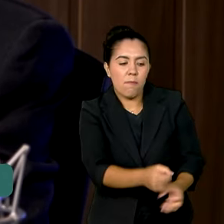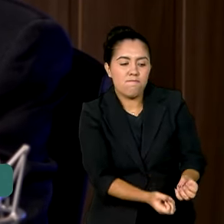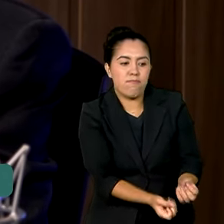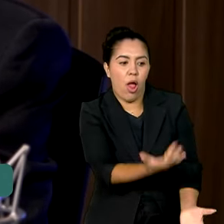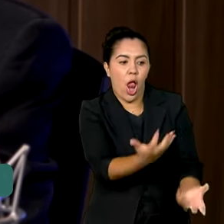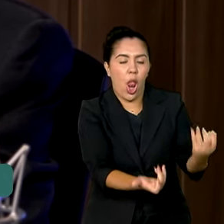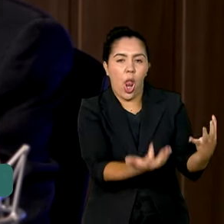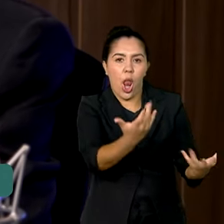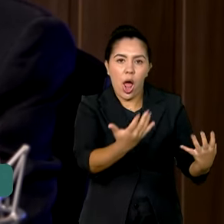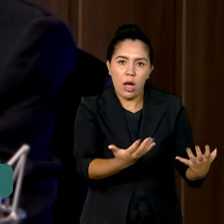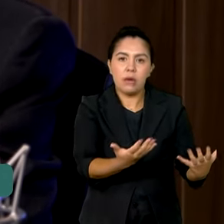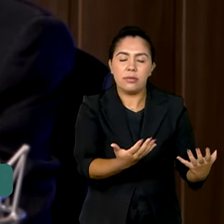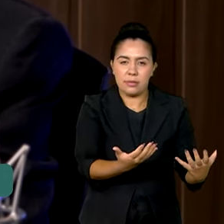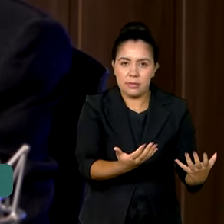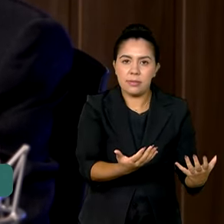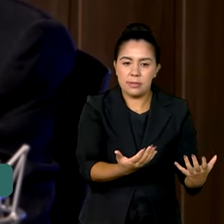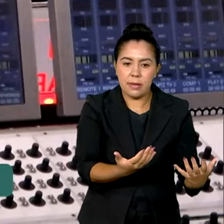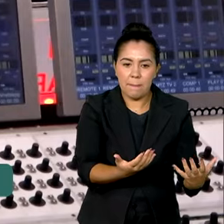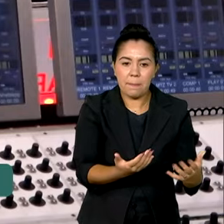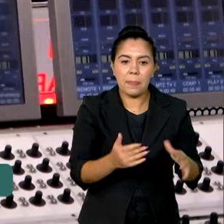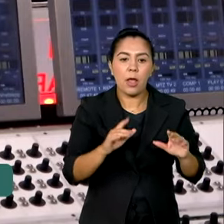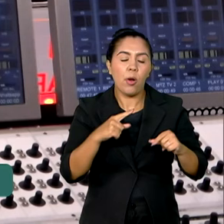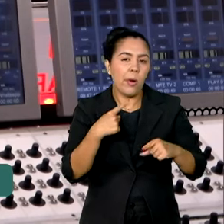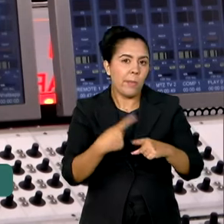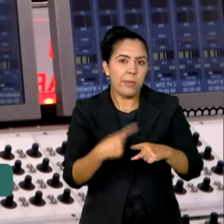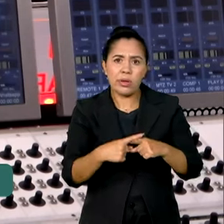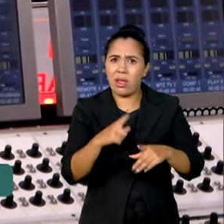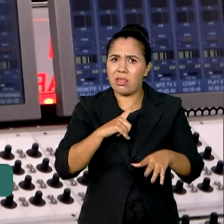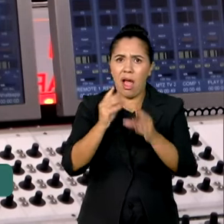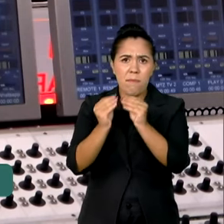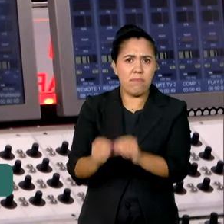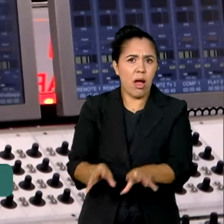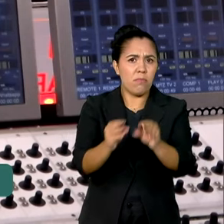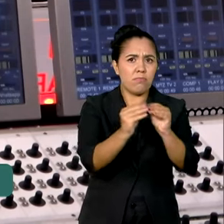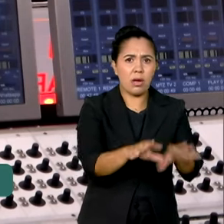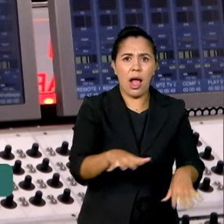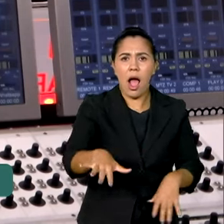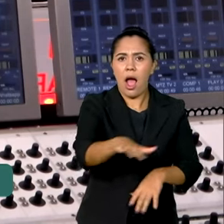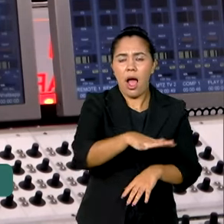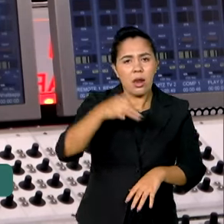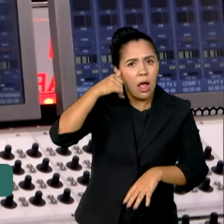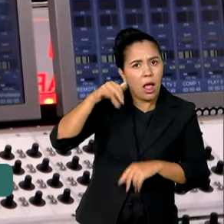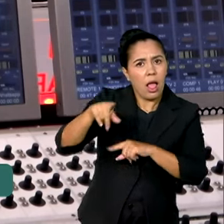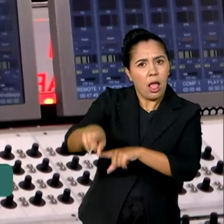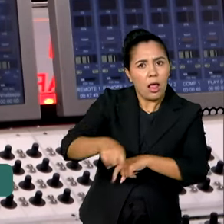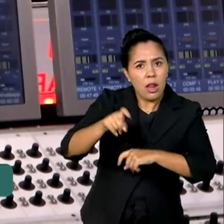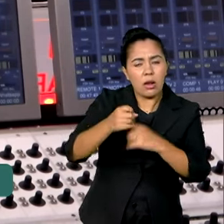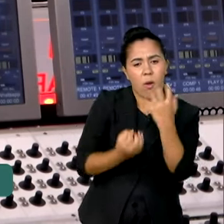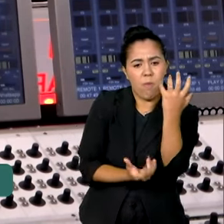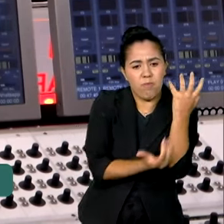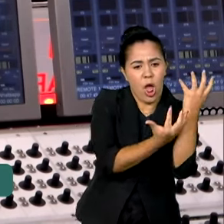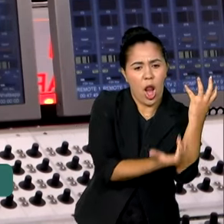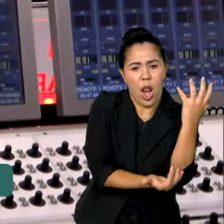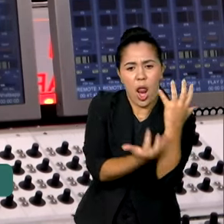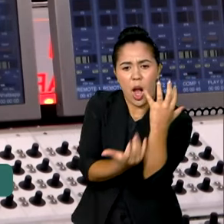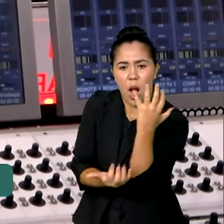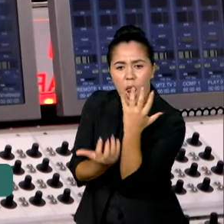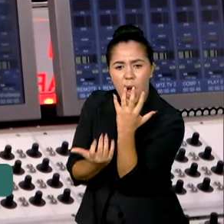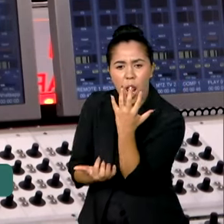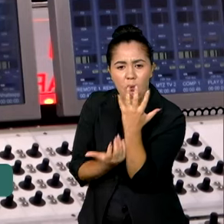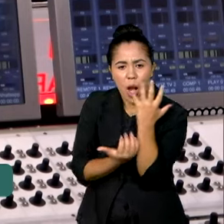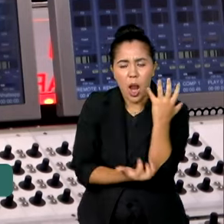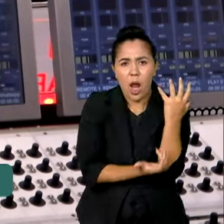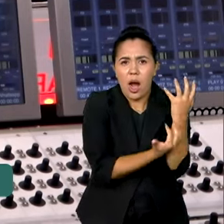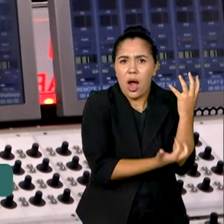culposas. Porque está atingindo o próprio agronegócio, que além de queimar florestas, as culturas estão